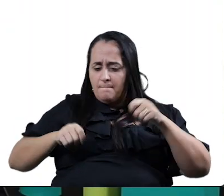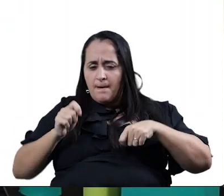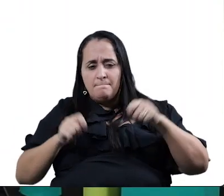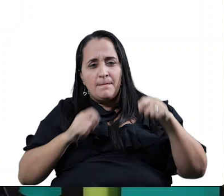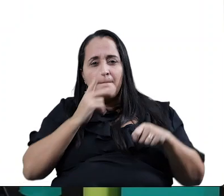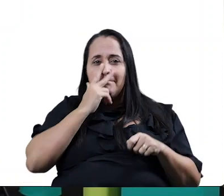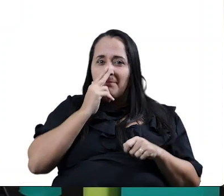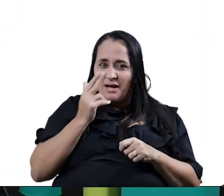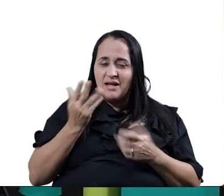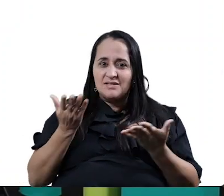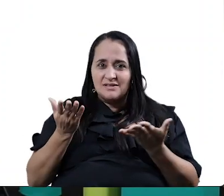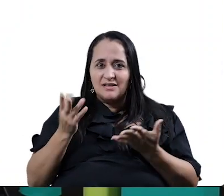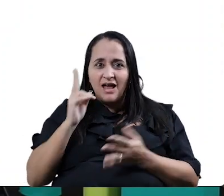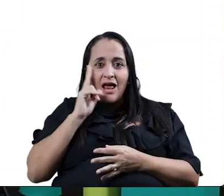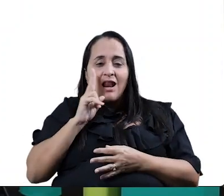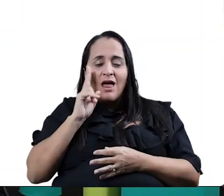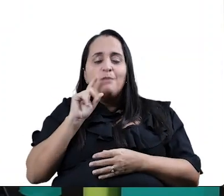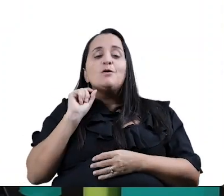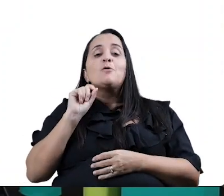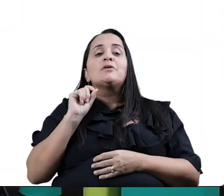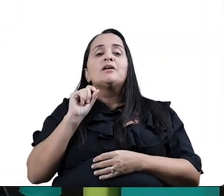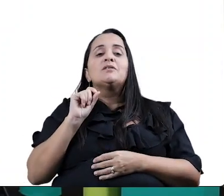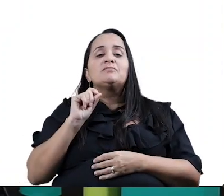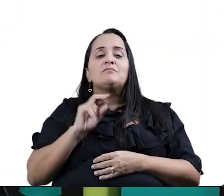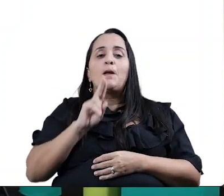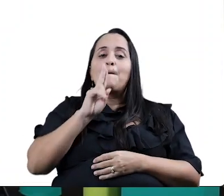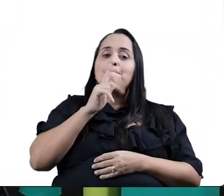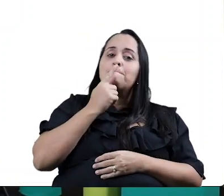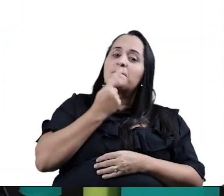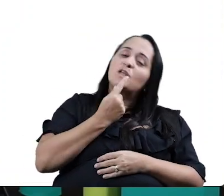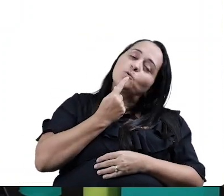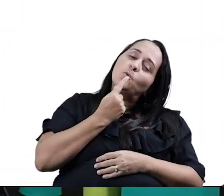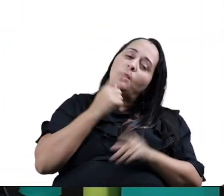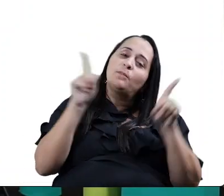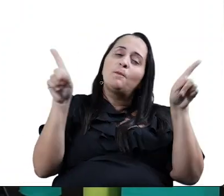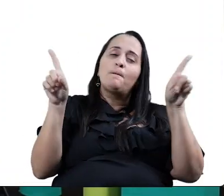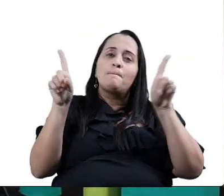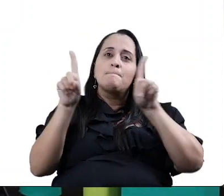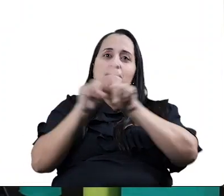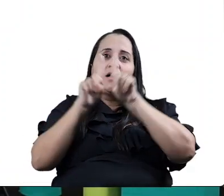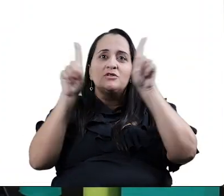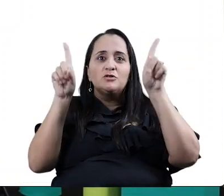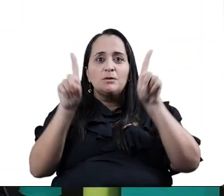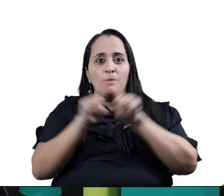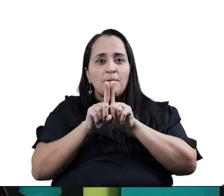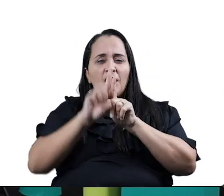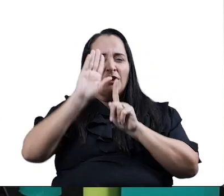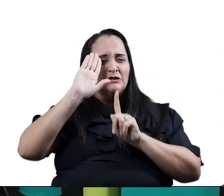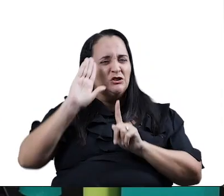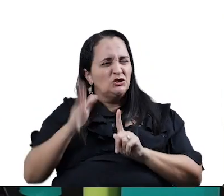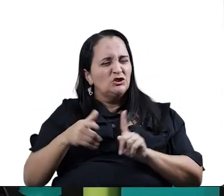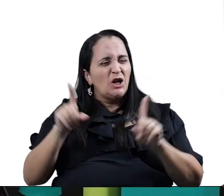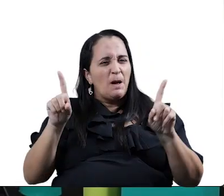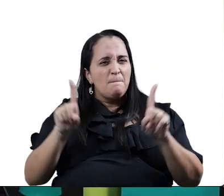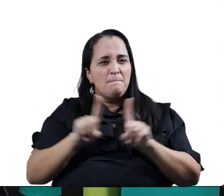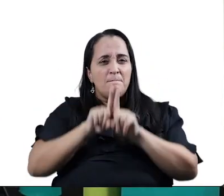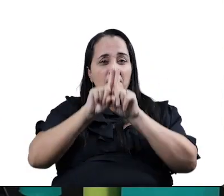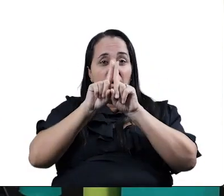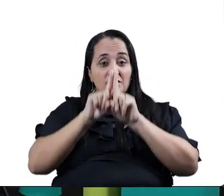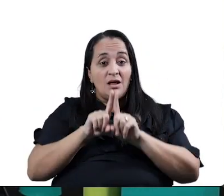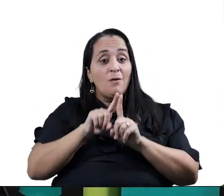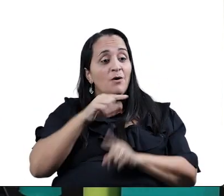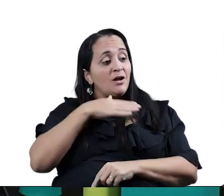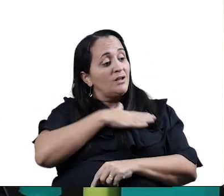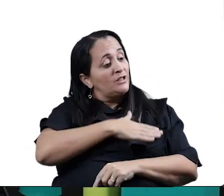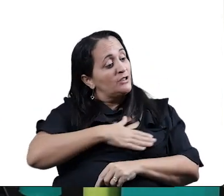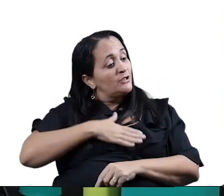tuque, tuque, tuque, tuque. Então, o que lembra vocês? Pirulito que bate, bate. Pirulito que já bateu.